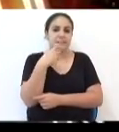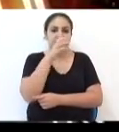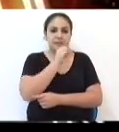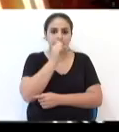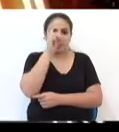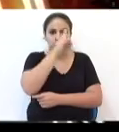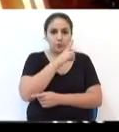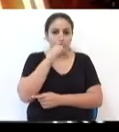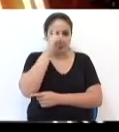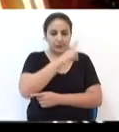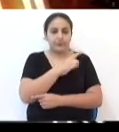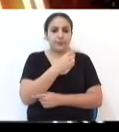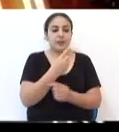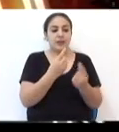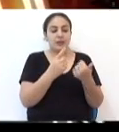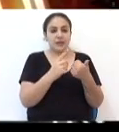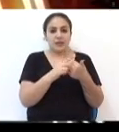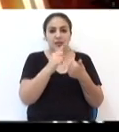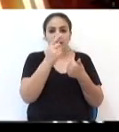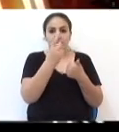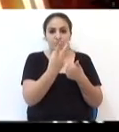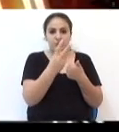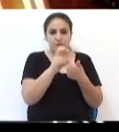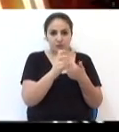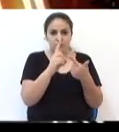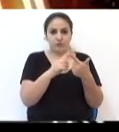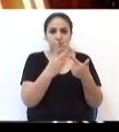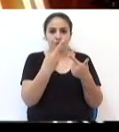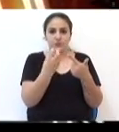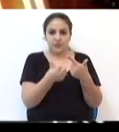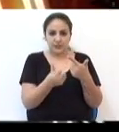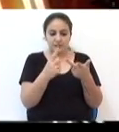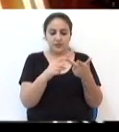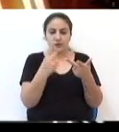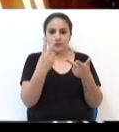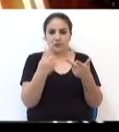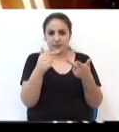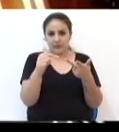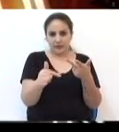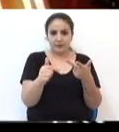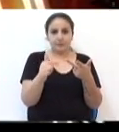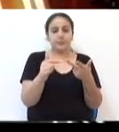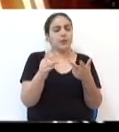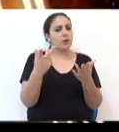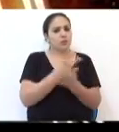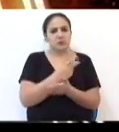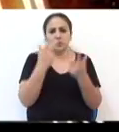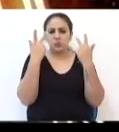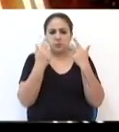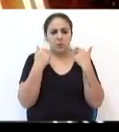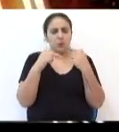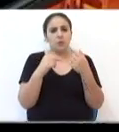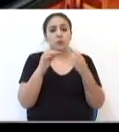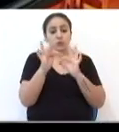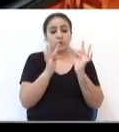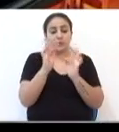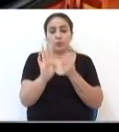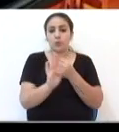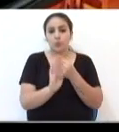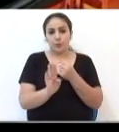sábado e domingo, 25, 26 e 27. Acontece no horário normal do funcionamento do Bourbon,